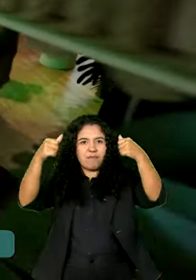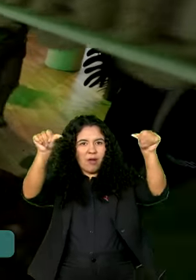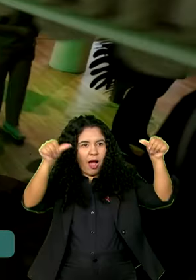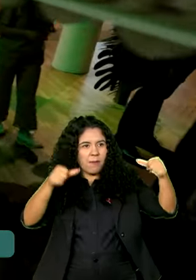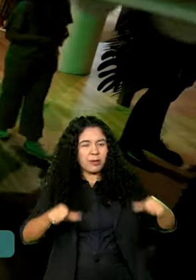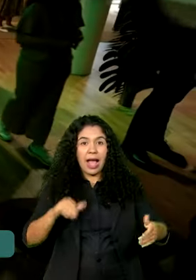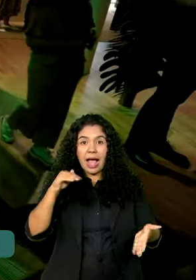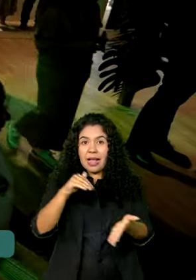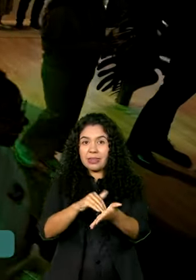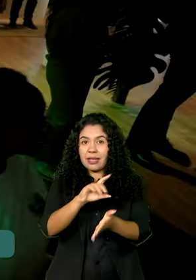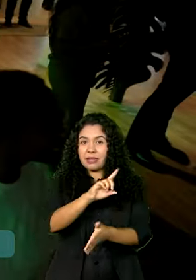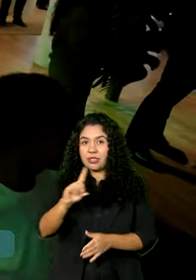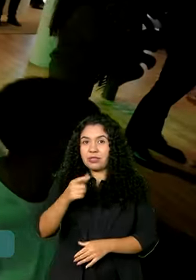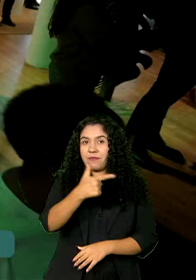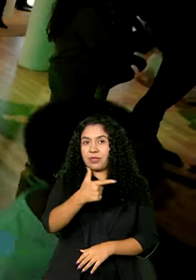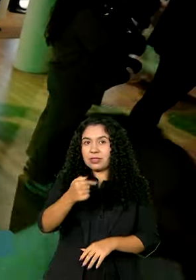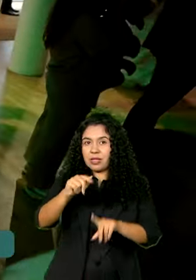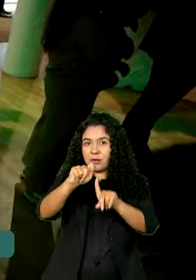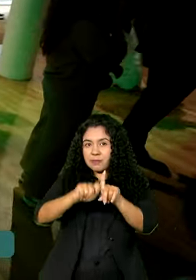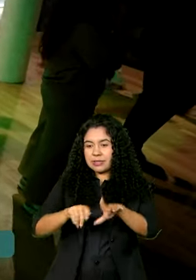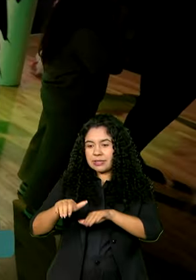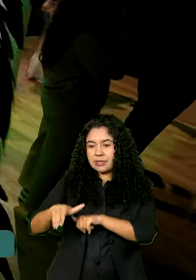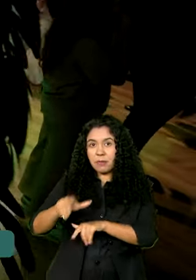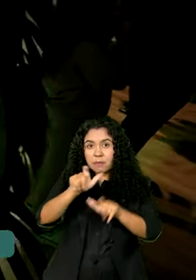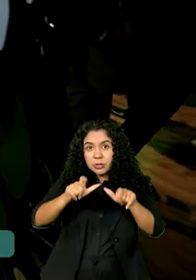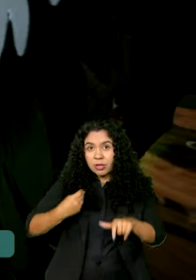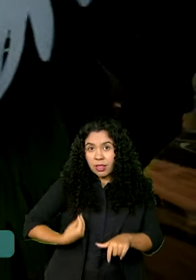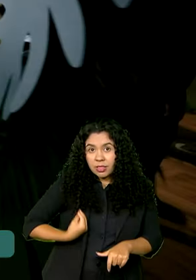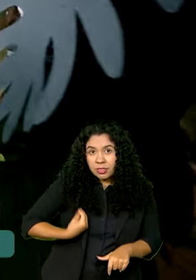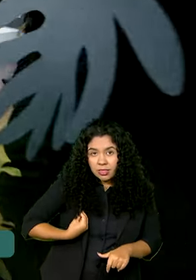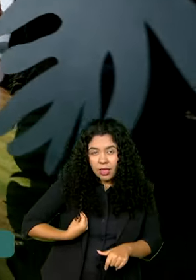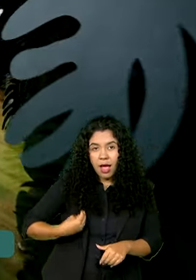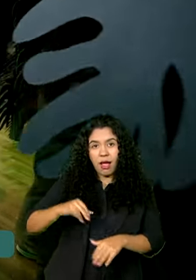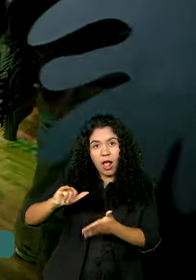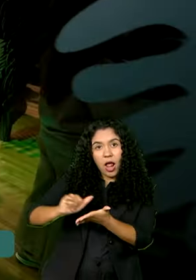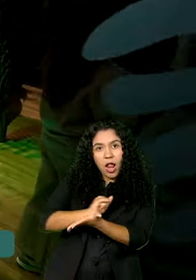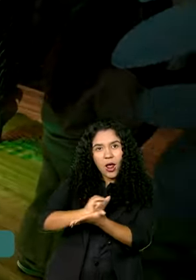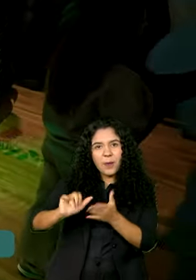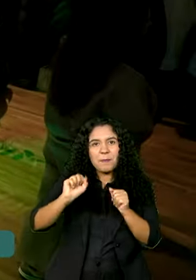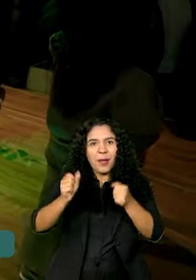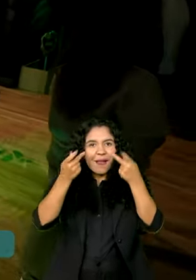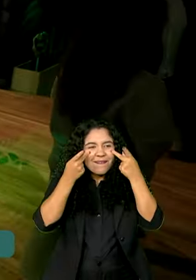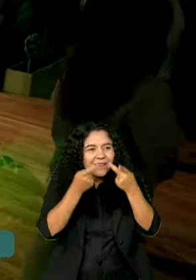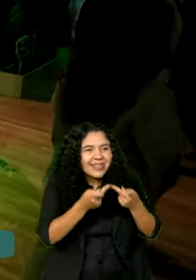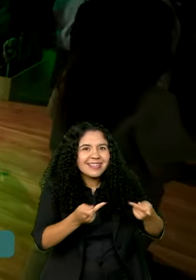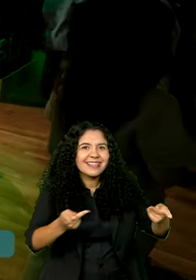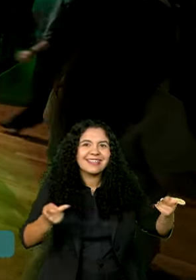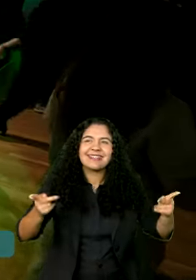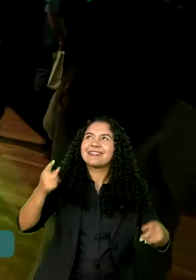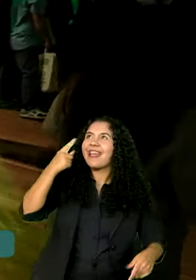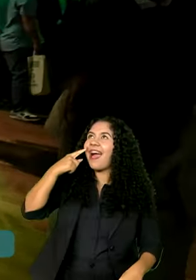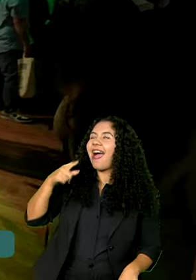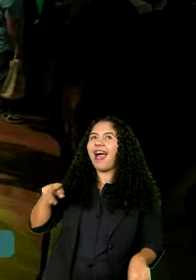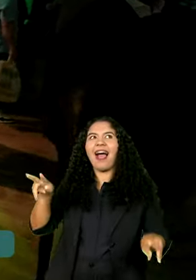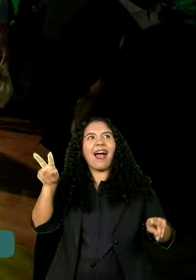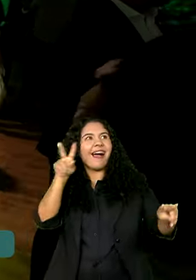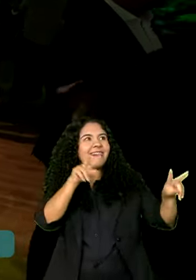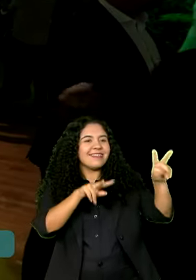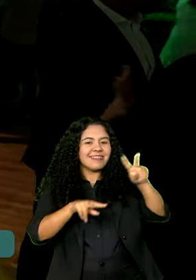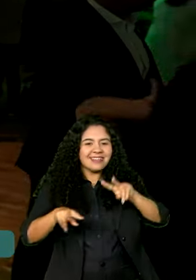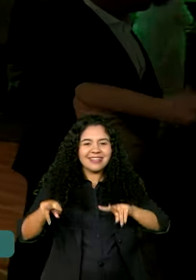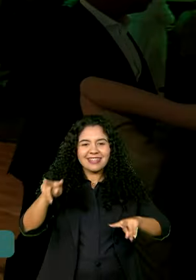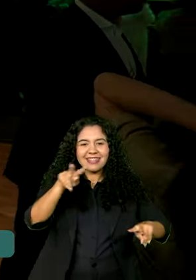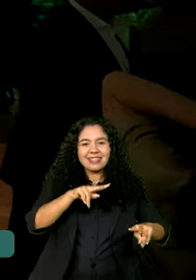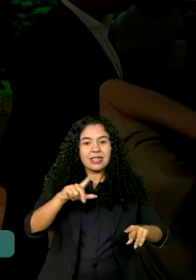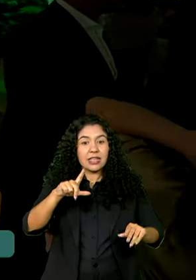27 de setembro, quem estiver na cidade de Nova York poderá conferir as riquezas da floresta por meio de uma jornada que